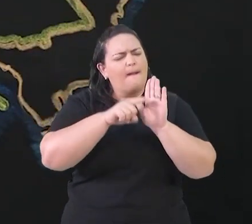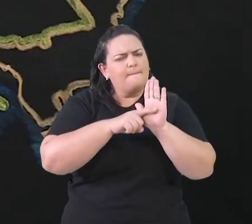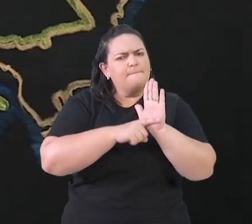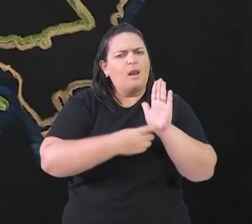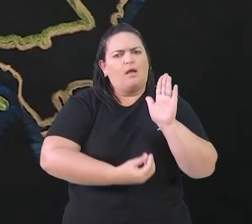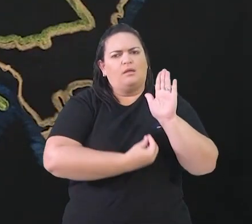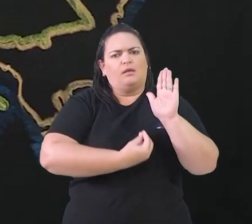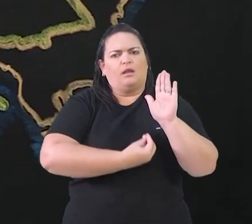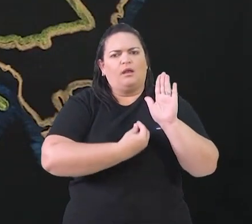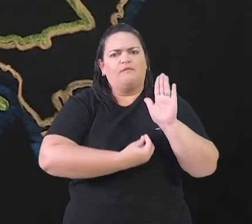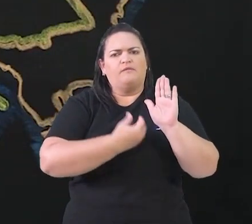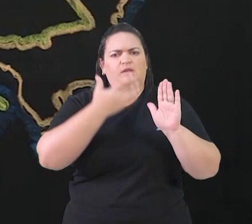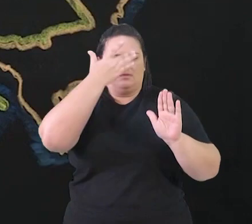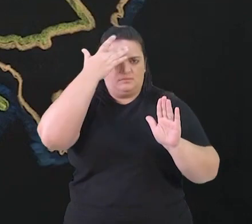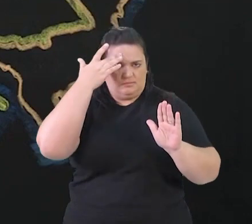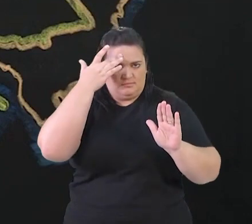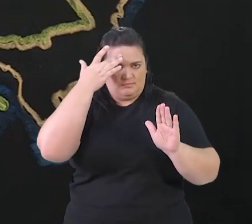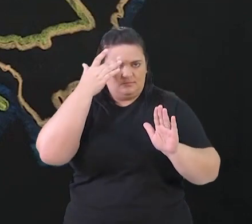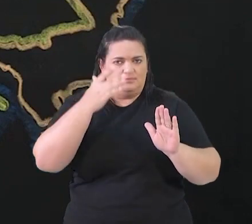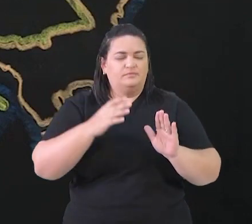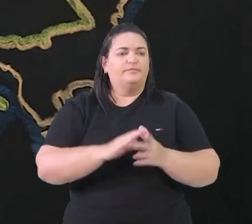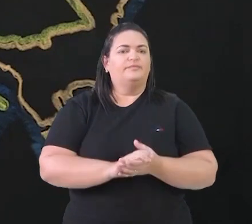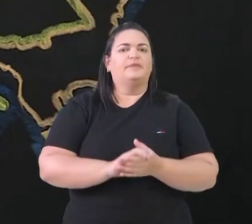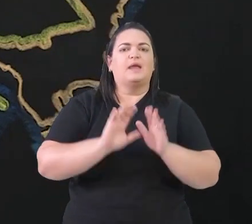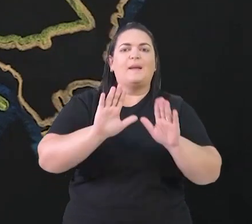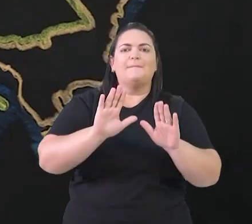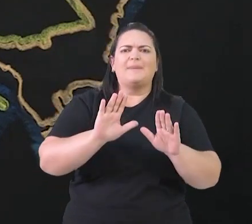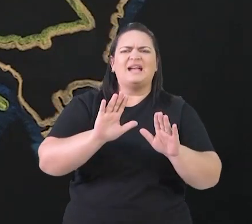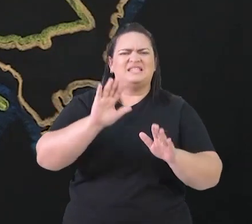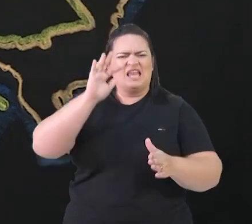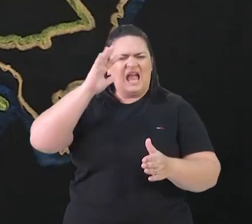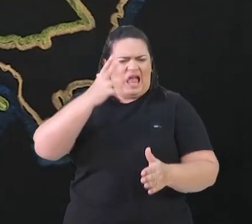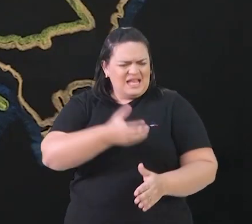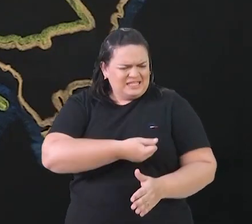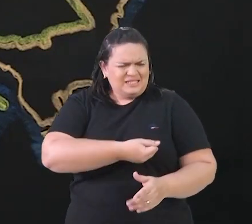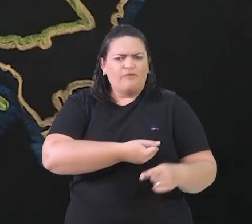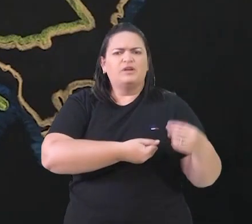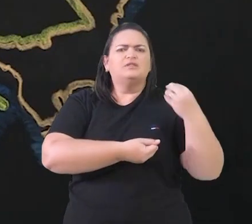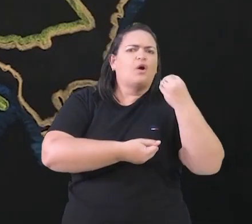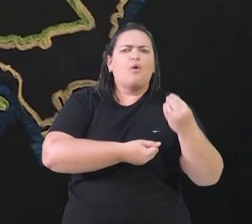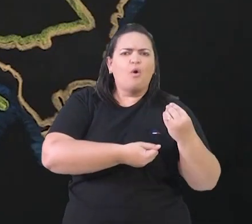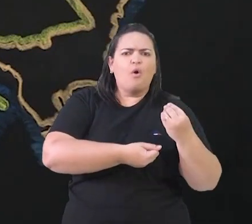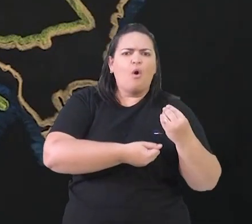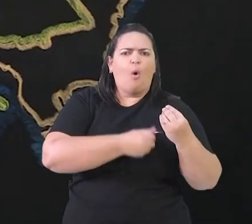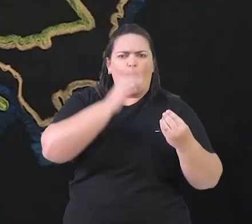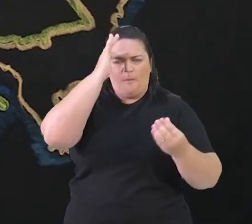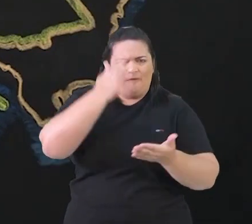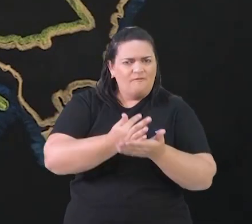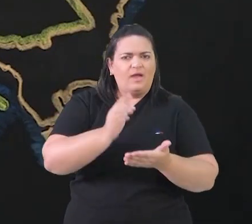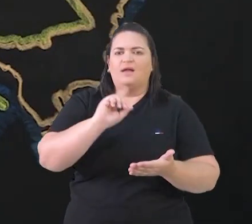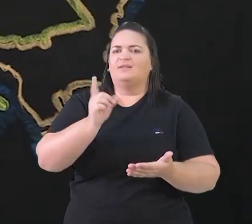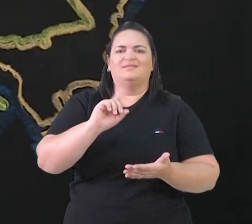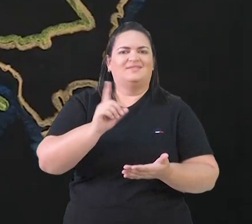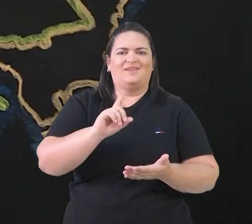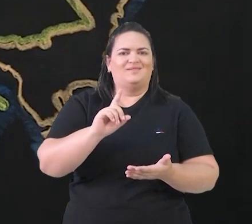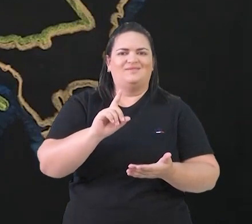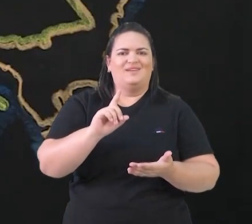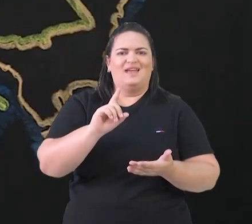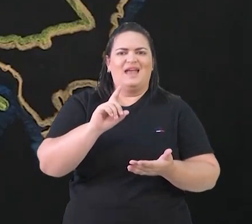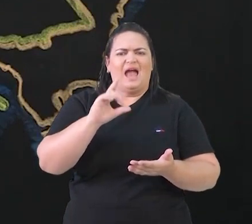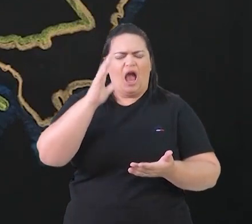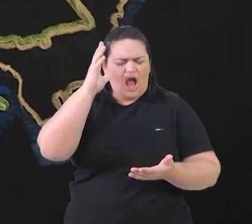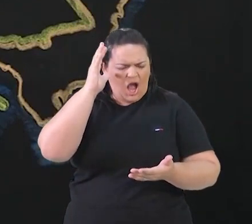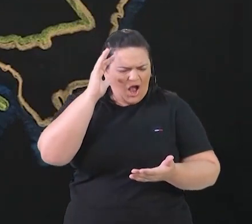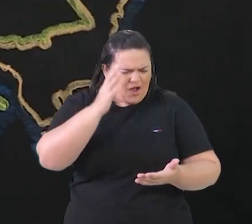dessa pessoa, mas que o sinal, no lugar de ser da fé, como acreditava Lutero, o sinal da salvação para Calvino